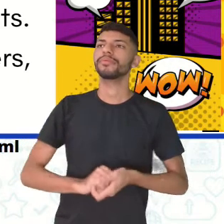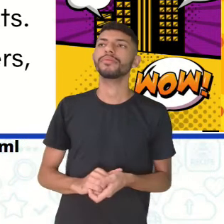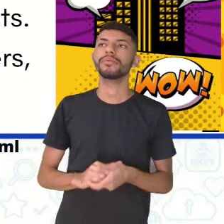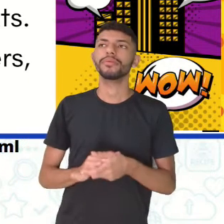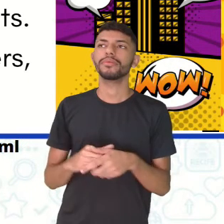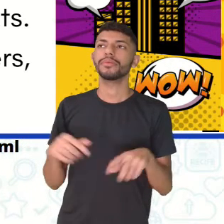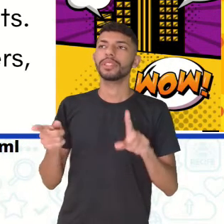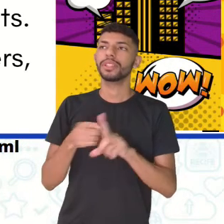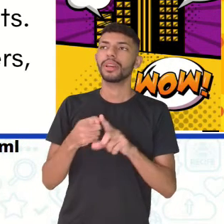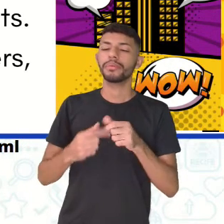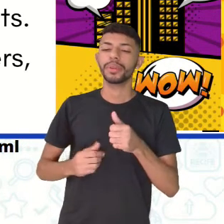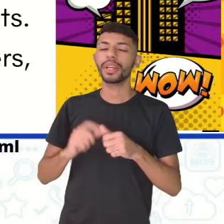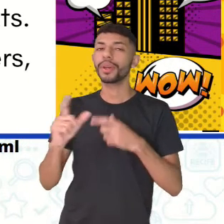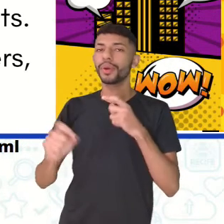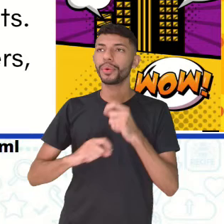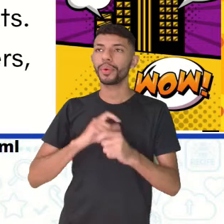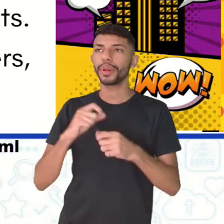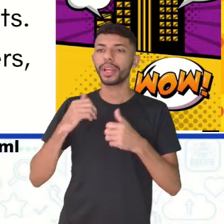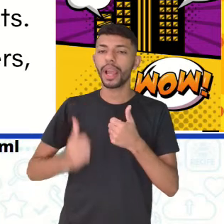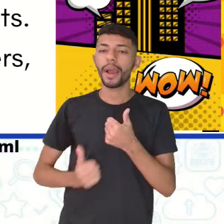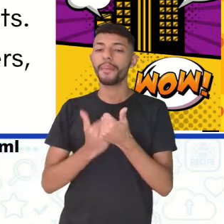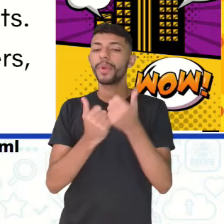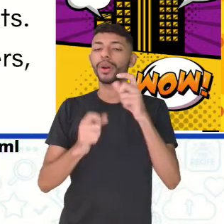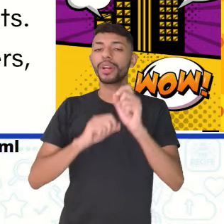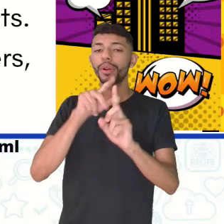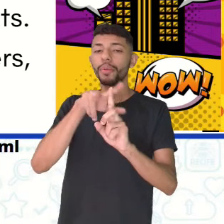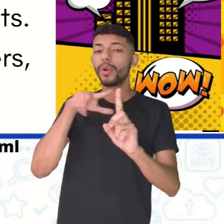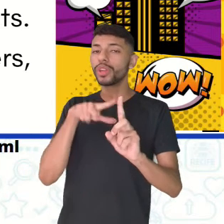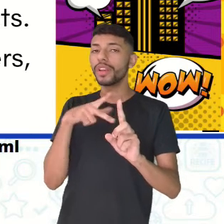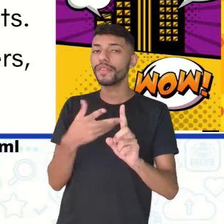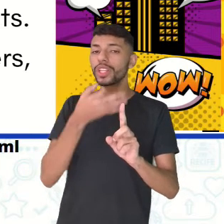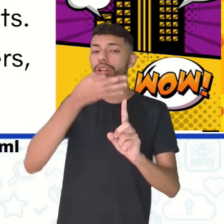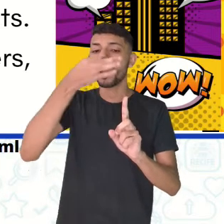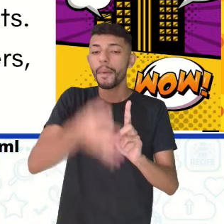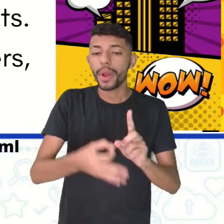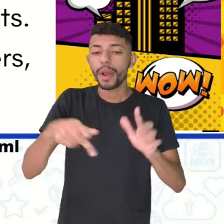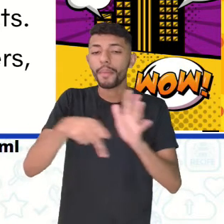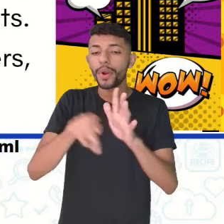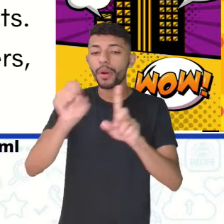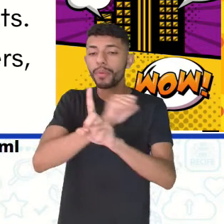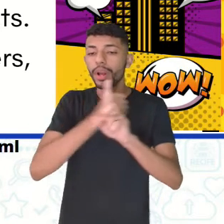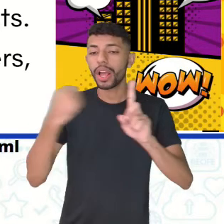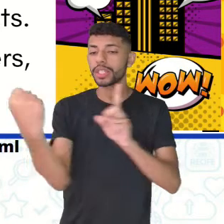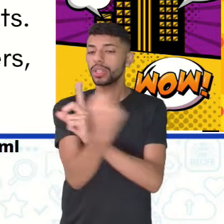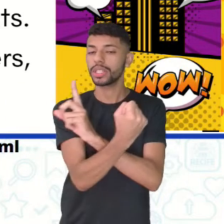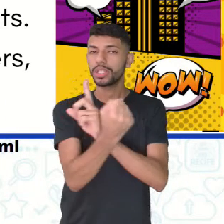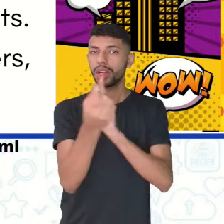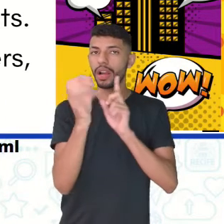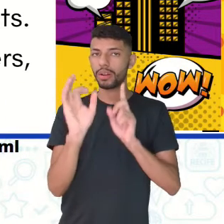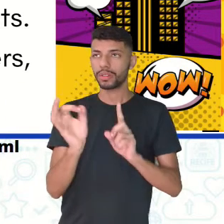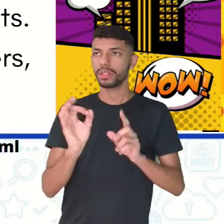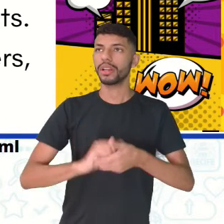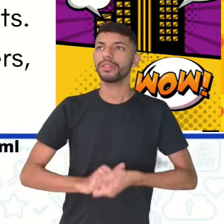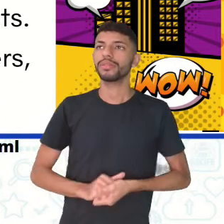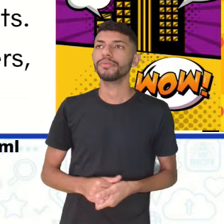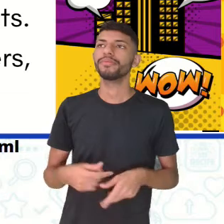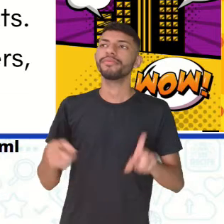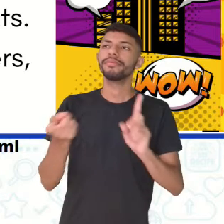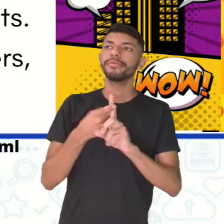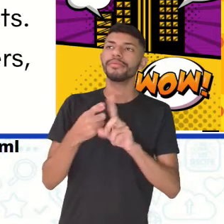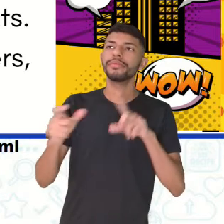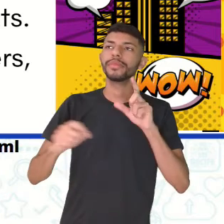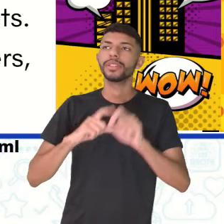Contribuindo para uma visão crítica da sociedade. Olha que interessante, pessoal. Critical view of society, tá? E